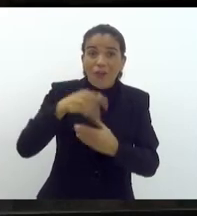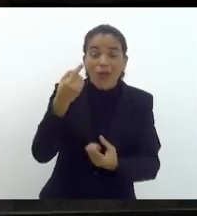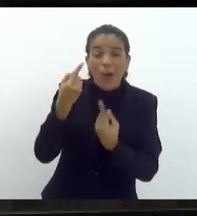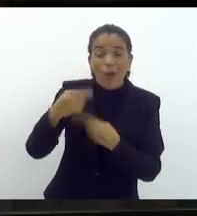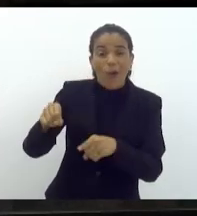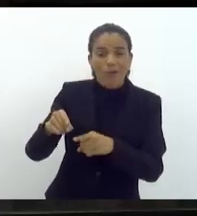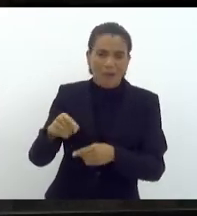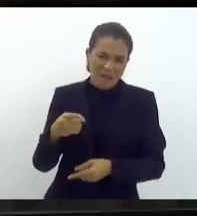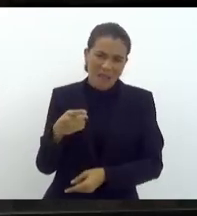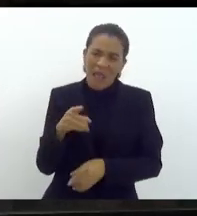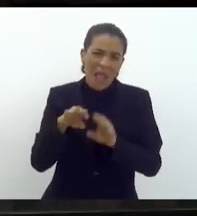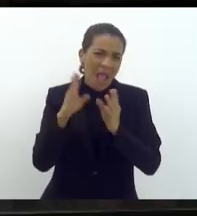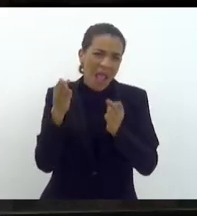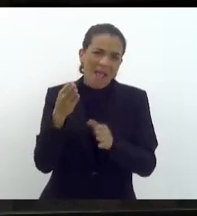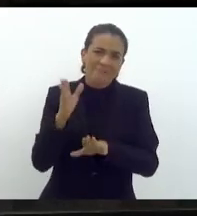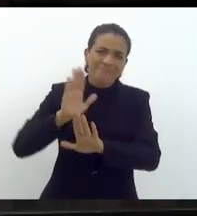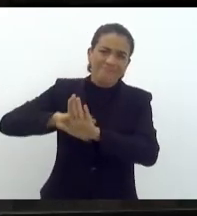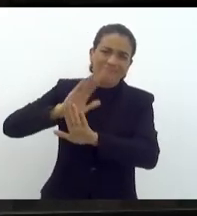É uma bancada de mentira.